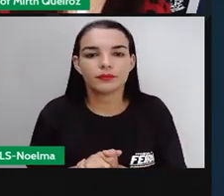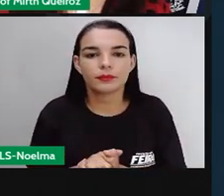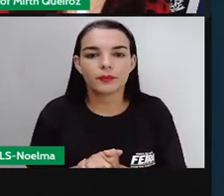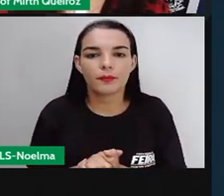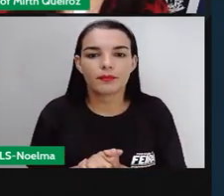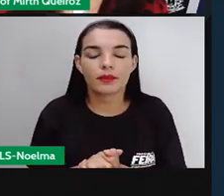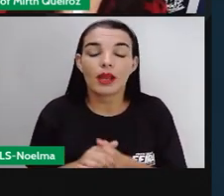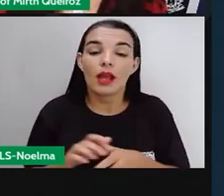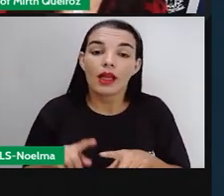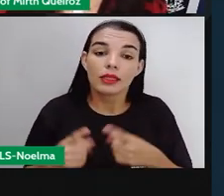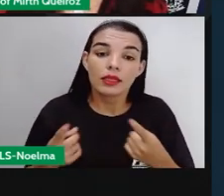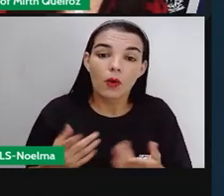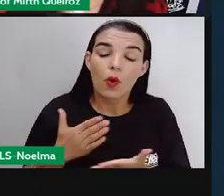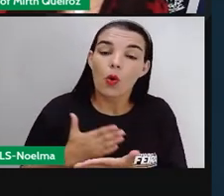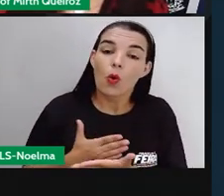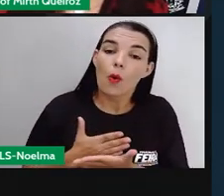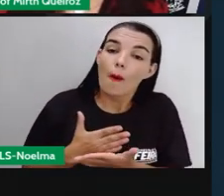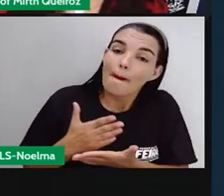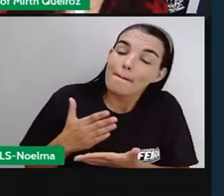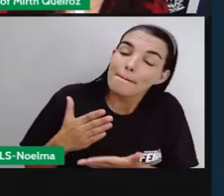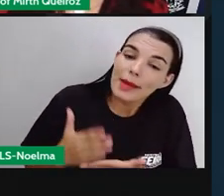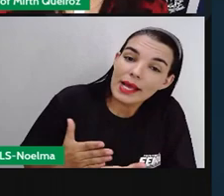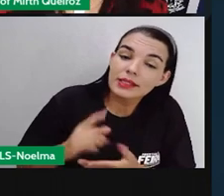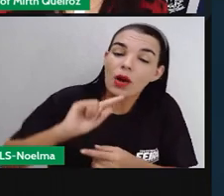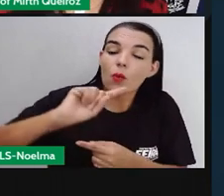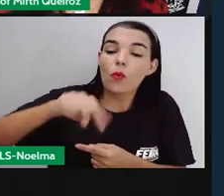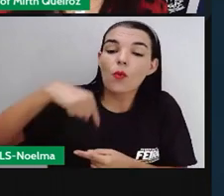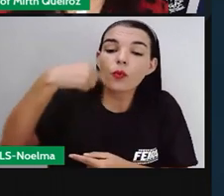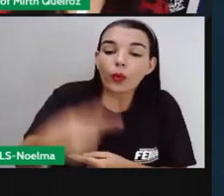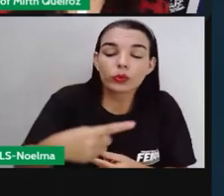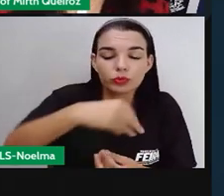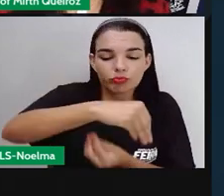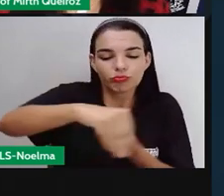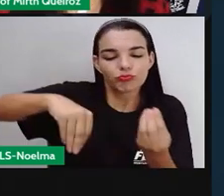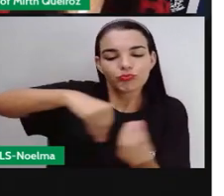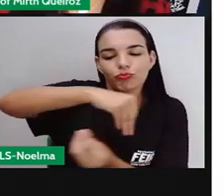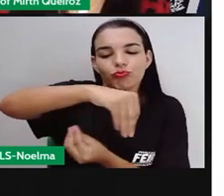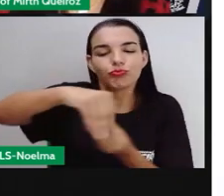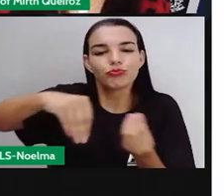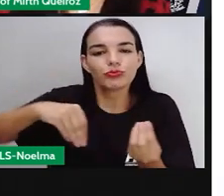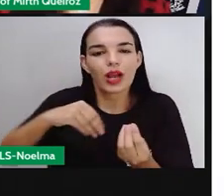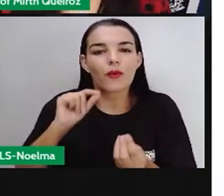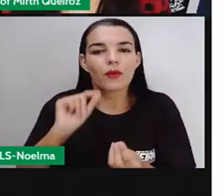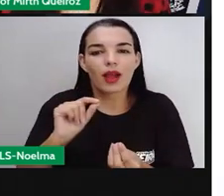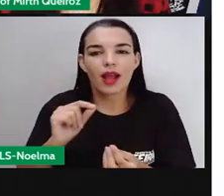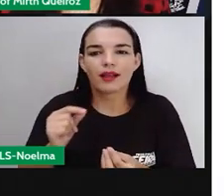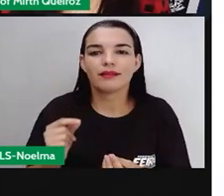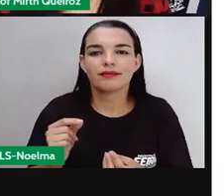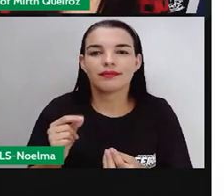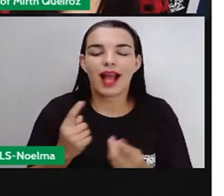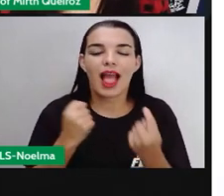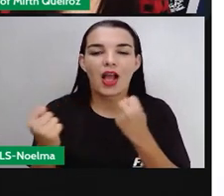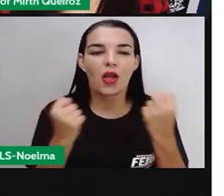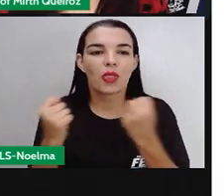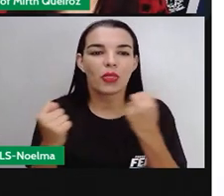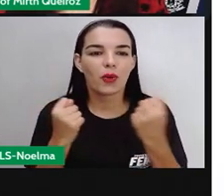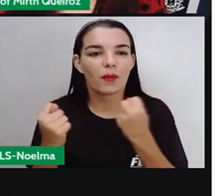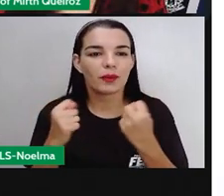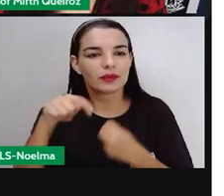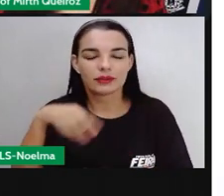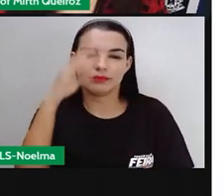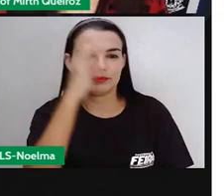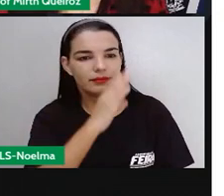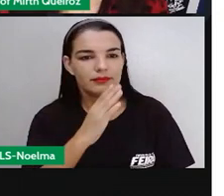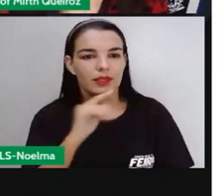E assim começa o próximo ciclo econômico do Brasil, que foi, que não foi nada mais nada menos